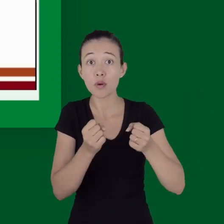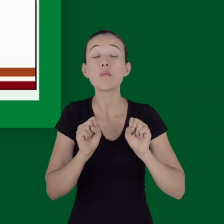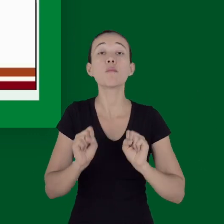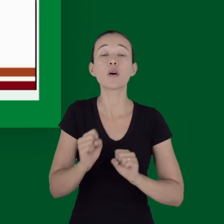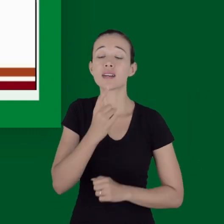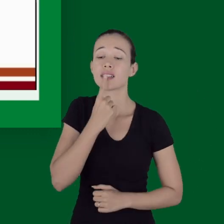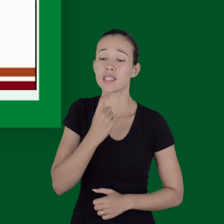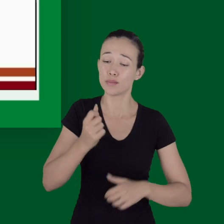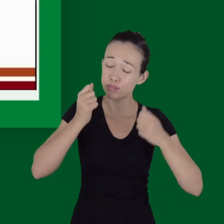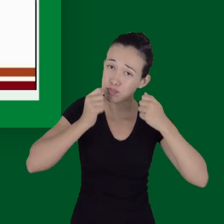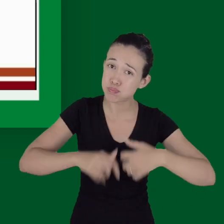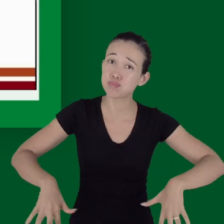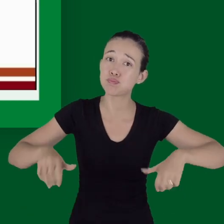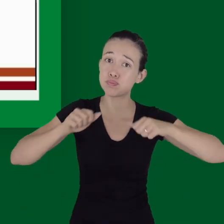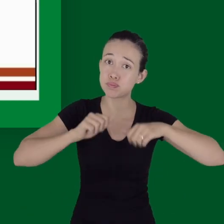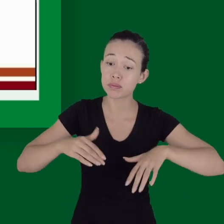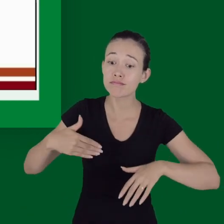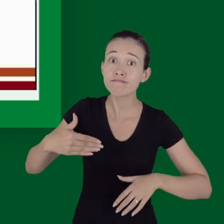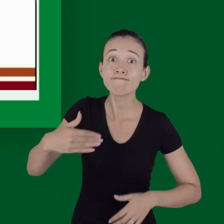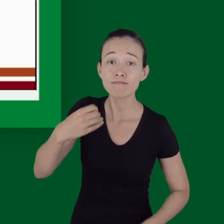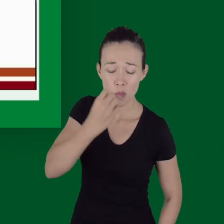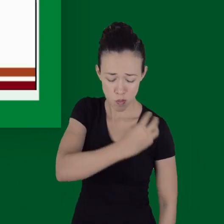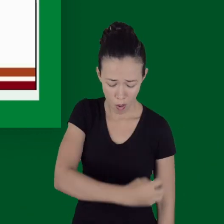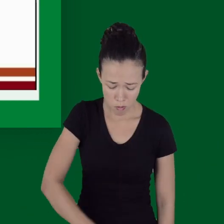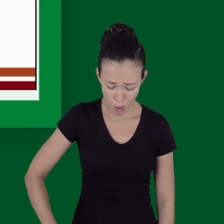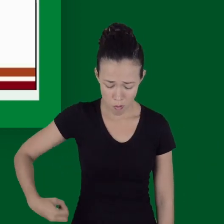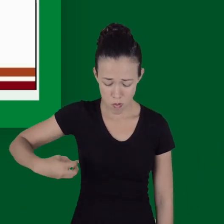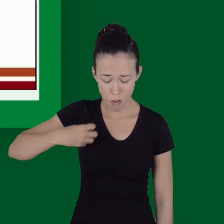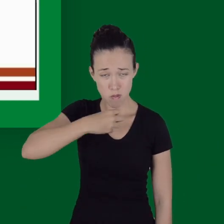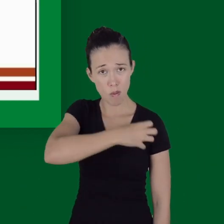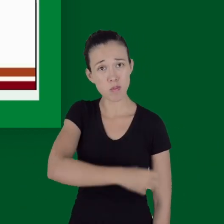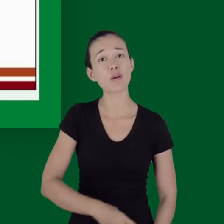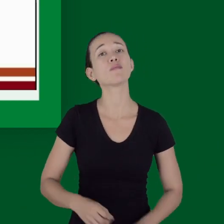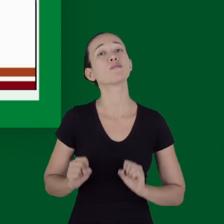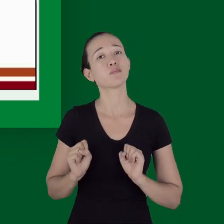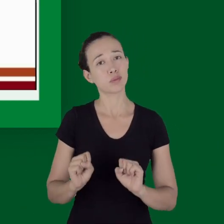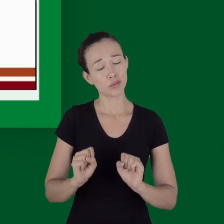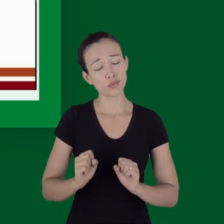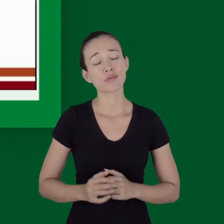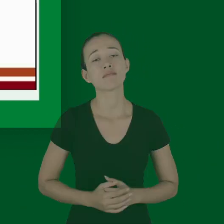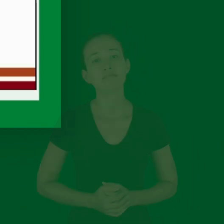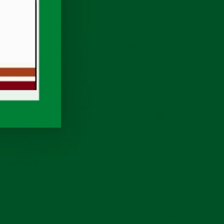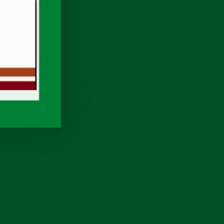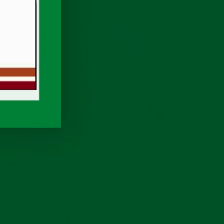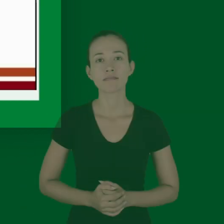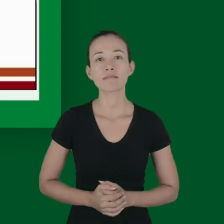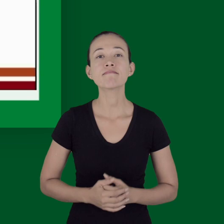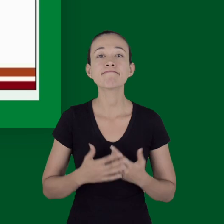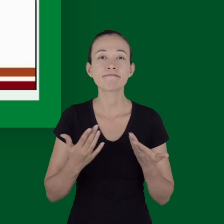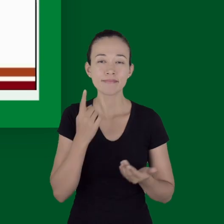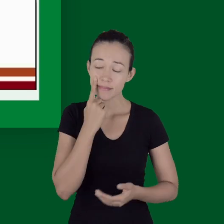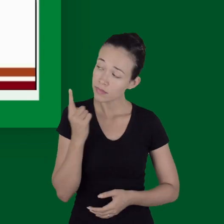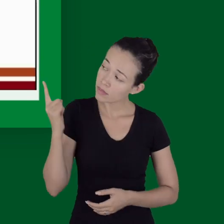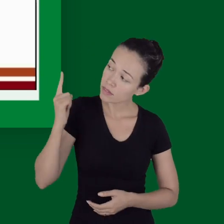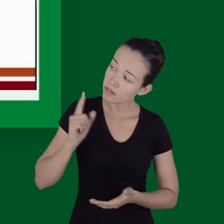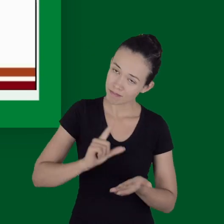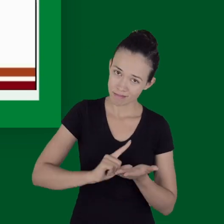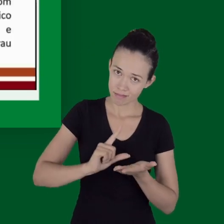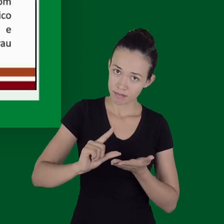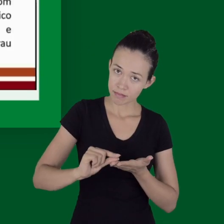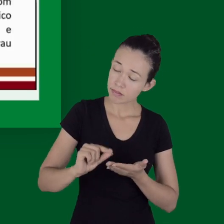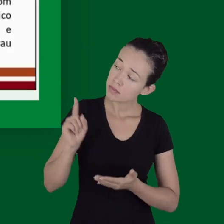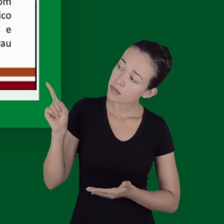suficiente para causar um quadro de choque. Então, considerando essa possibilidade de lesões músculo